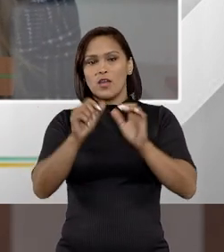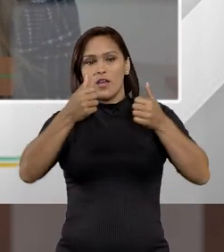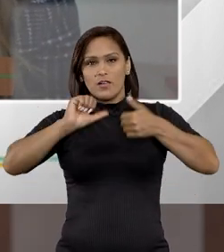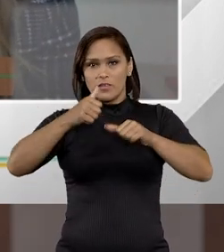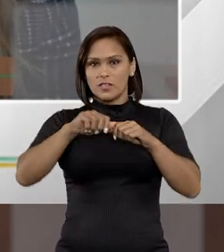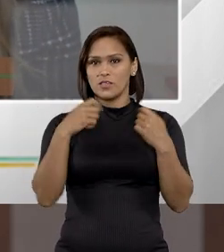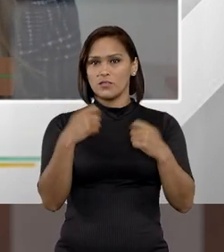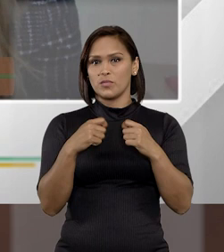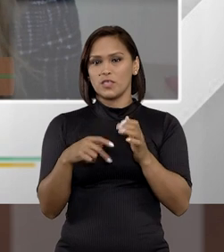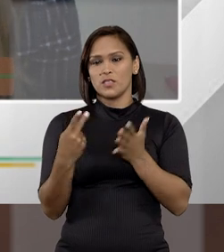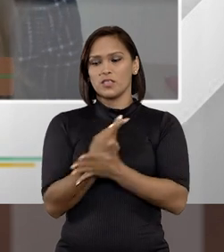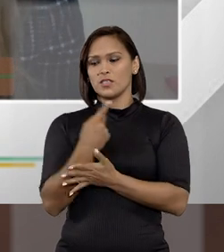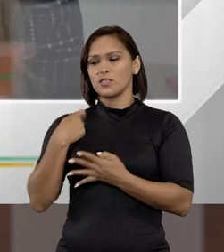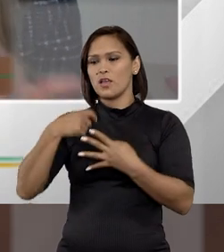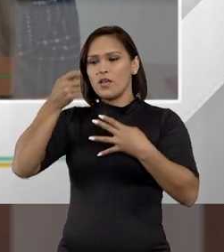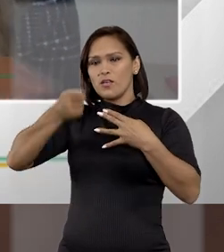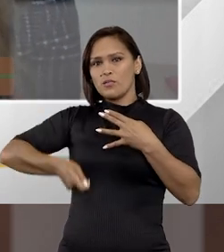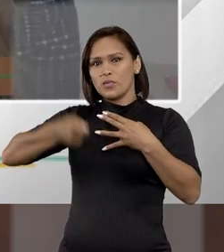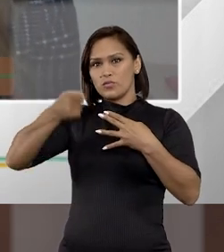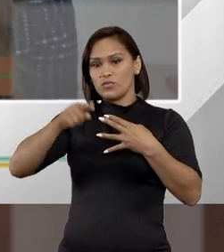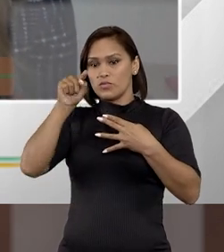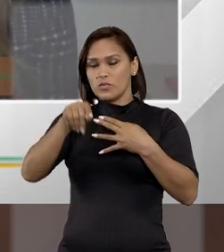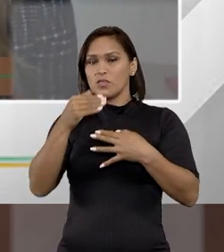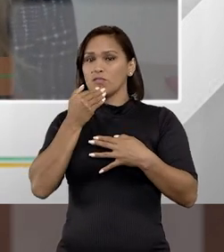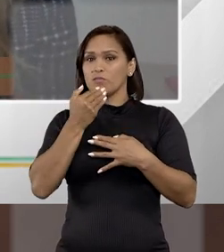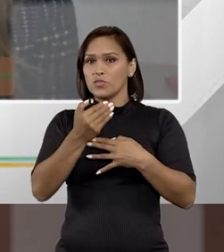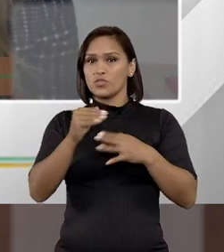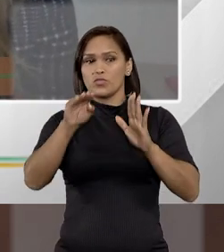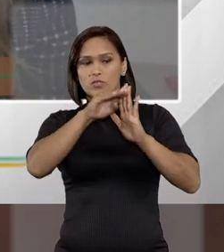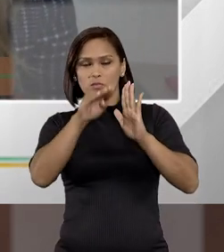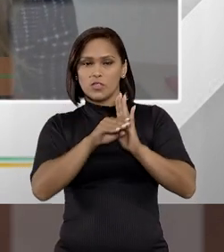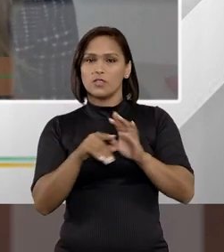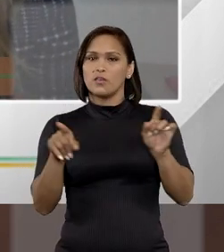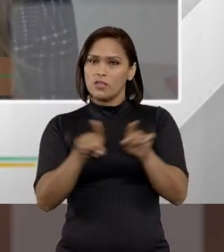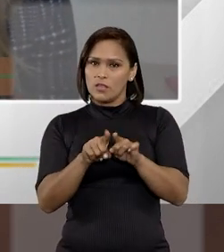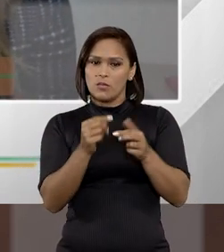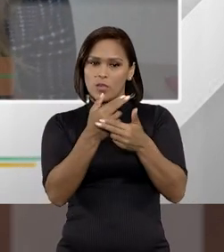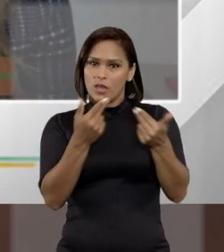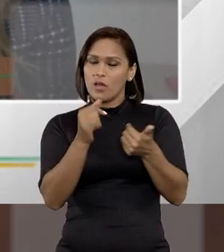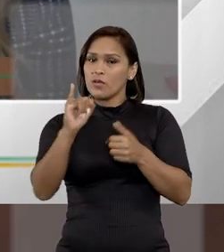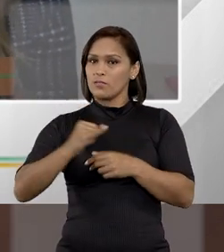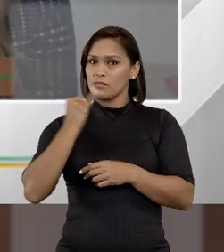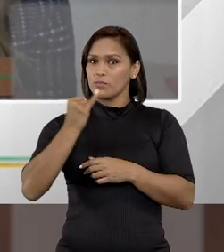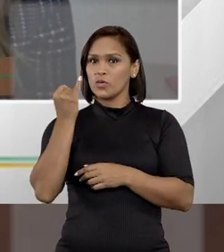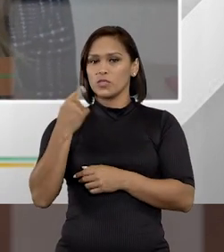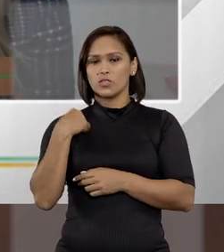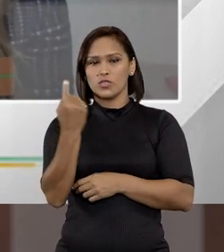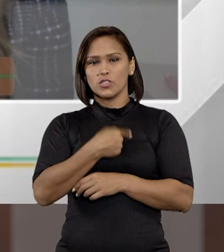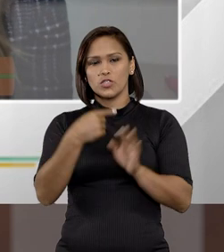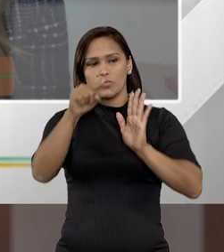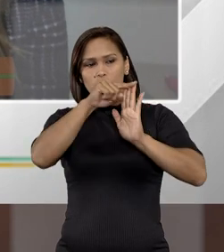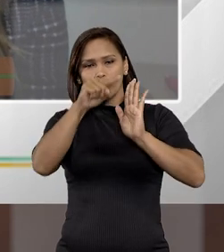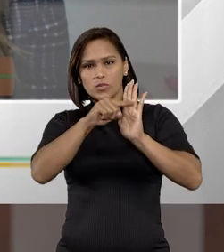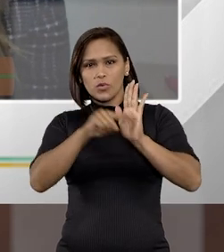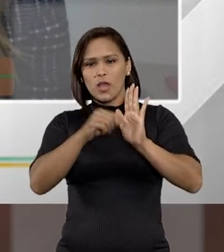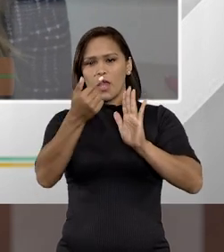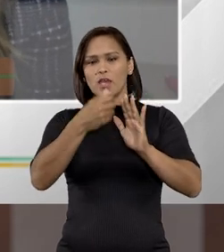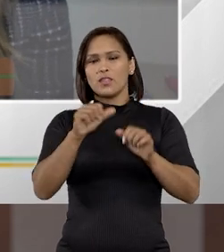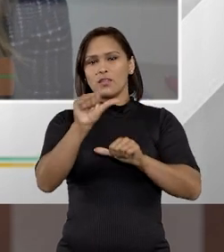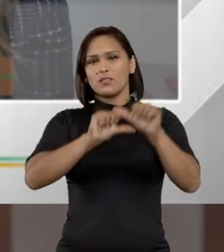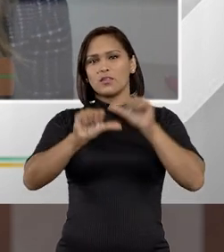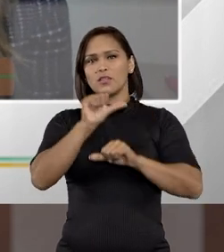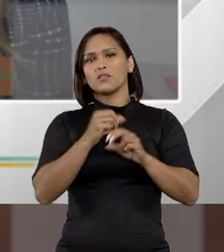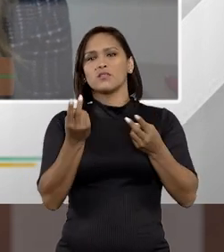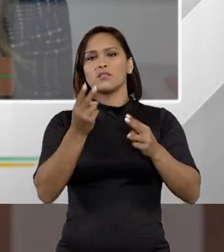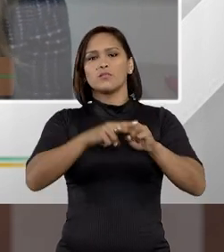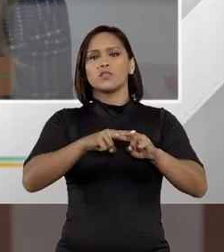reavaliação ser feita aí pelo juiz que decretou a medida. Então, é algo também que é relevante da gente pontuar aí